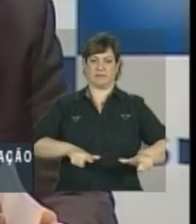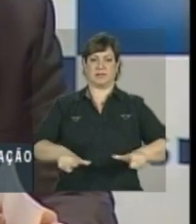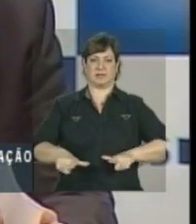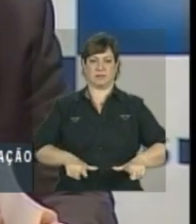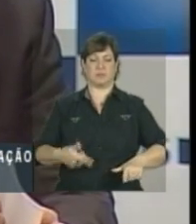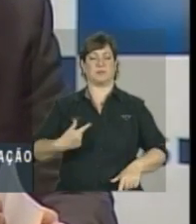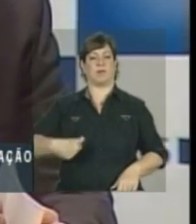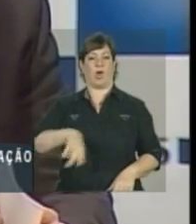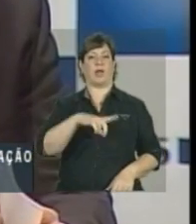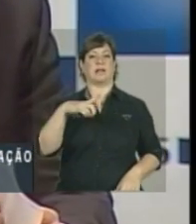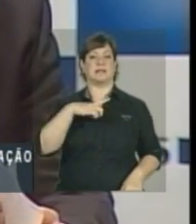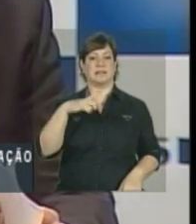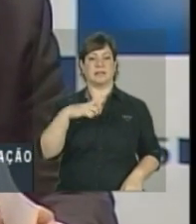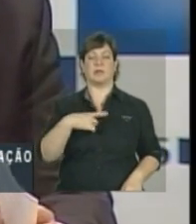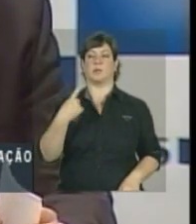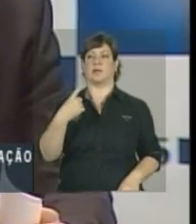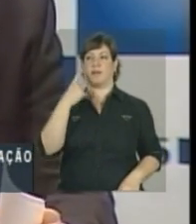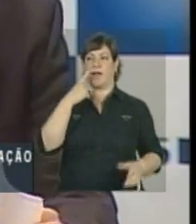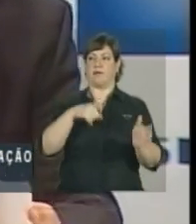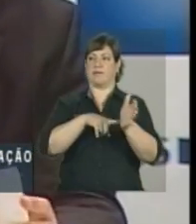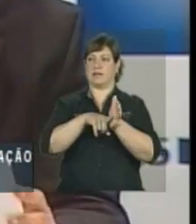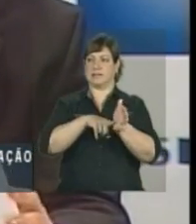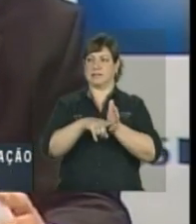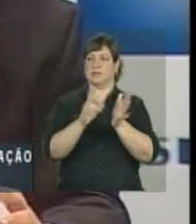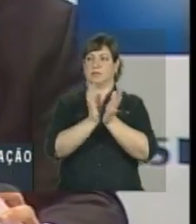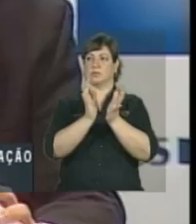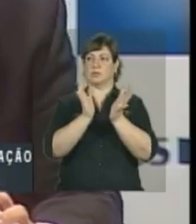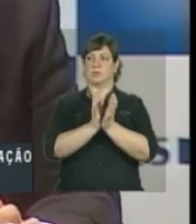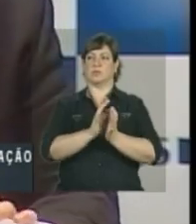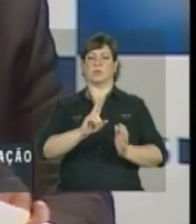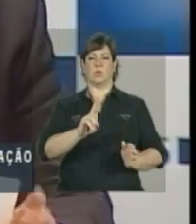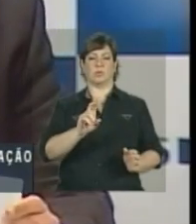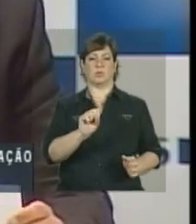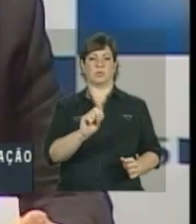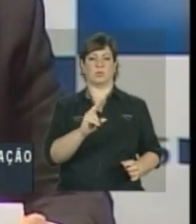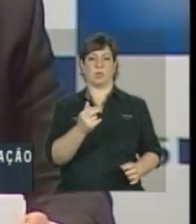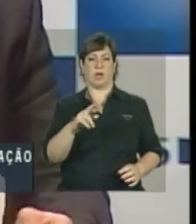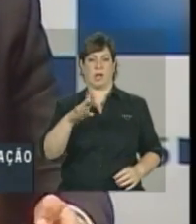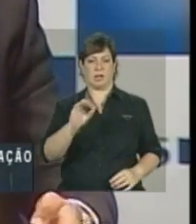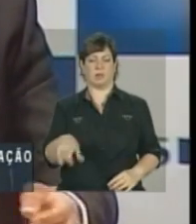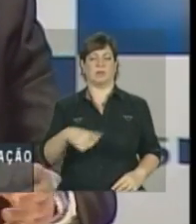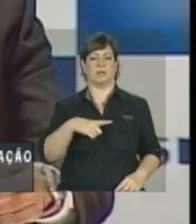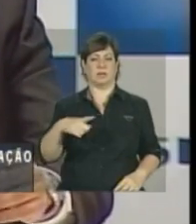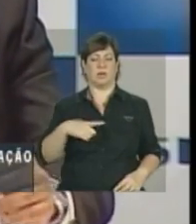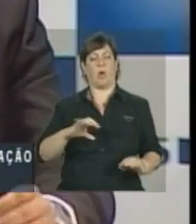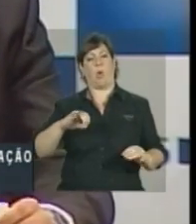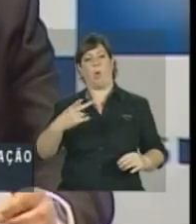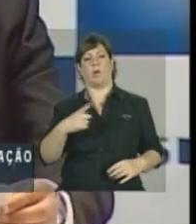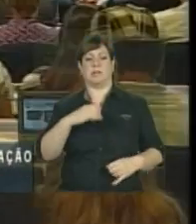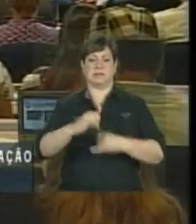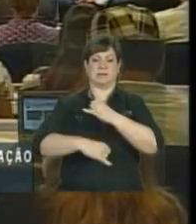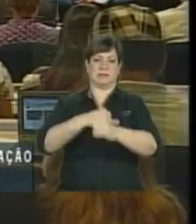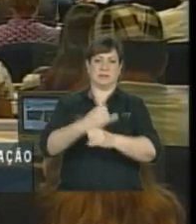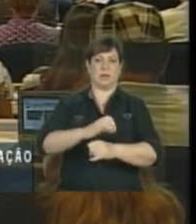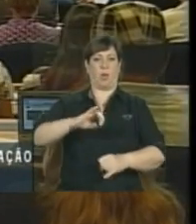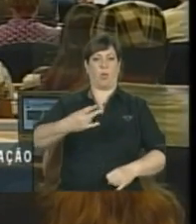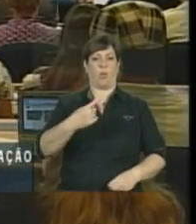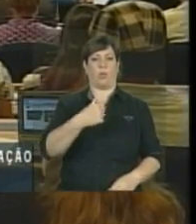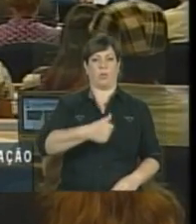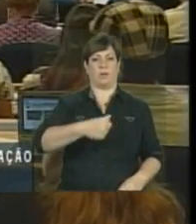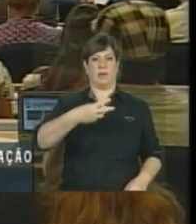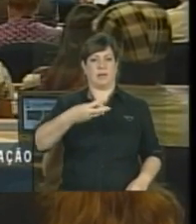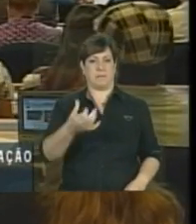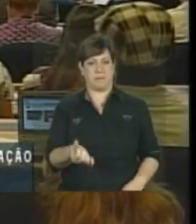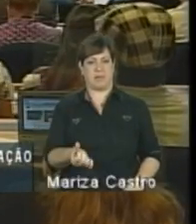Temos uma avaliação da satisfação do usuário, que retorna nessa parceria com os Correios, ou pela internet, ou pelo 136. Então, agradecer